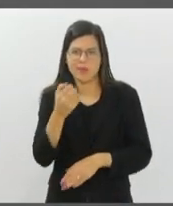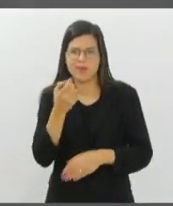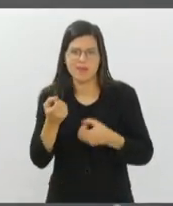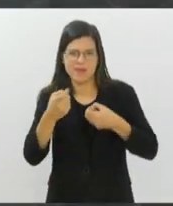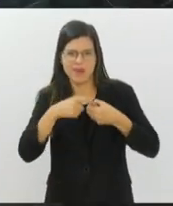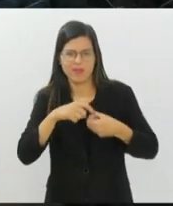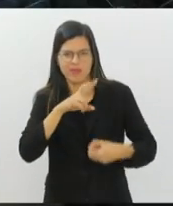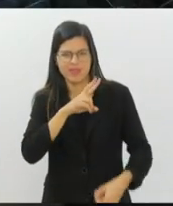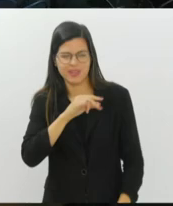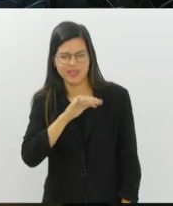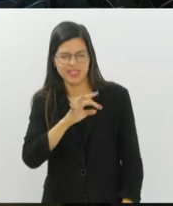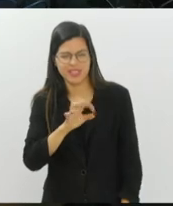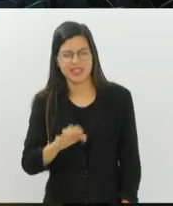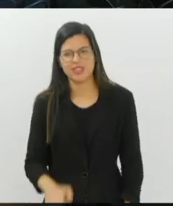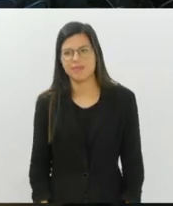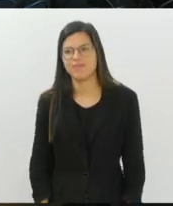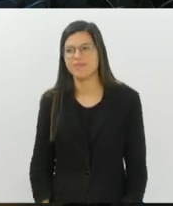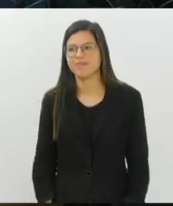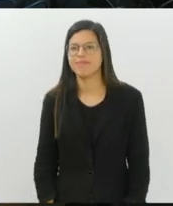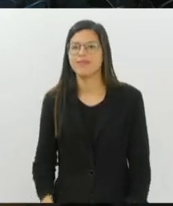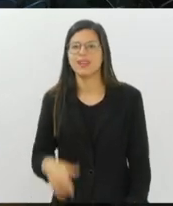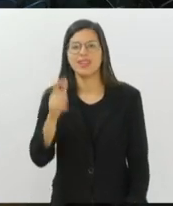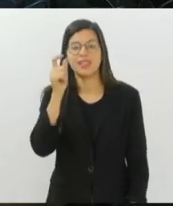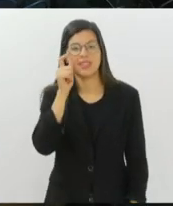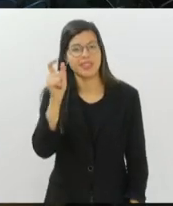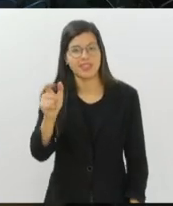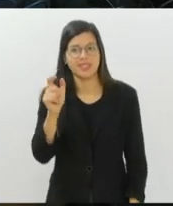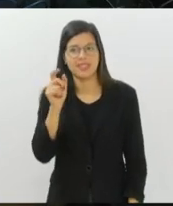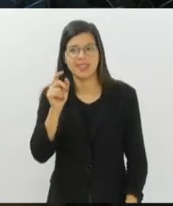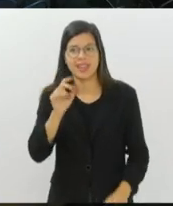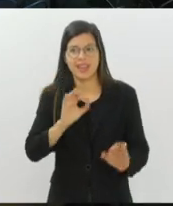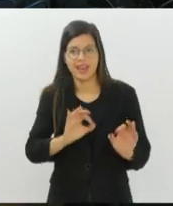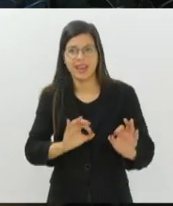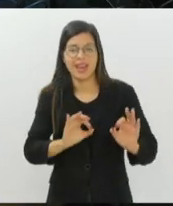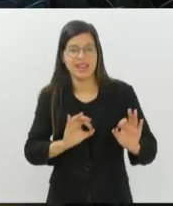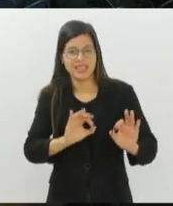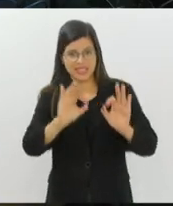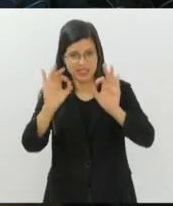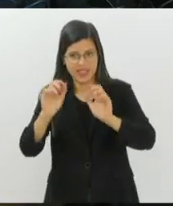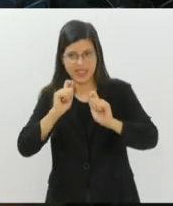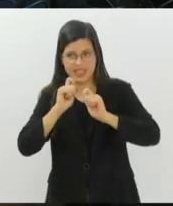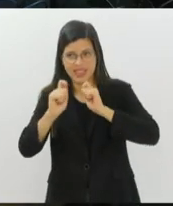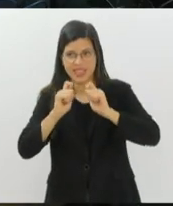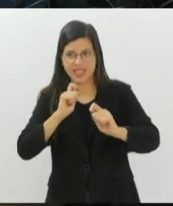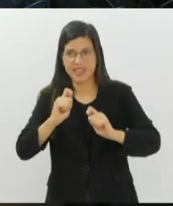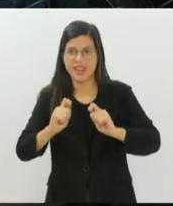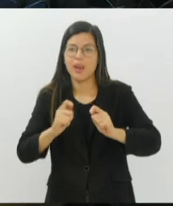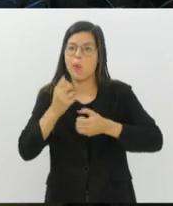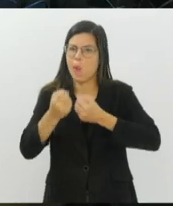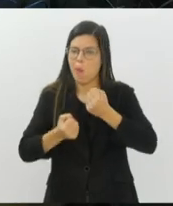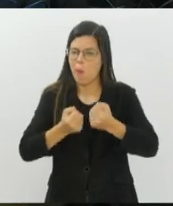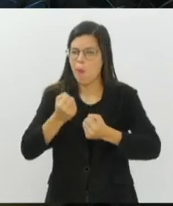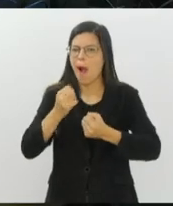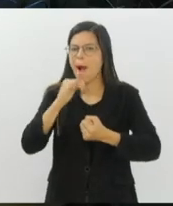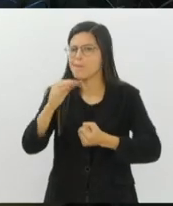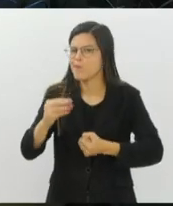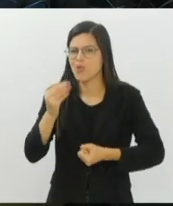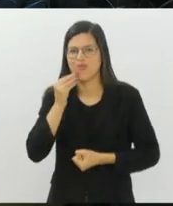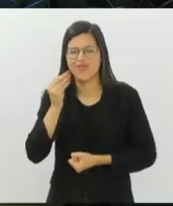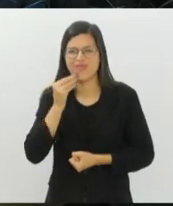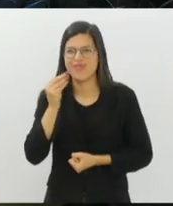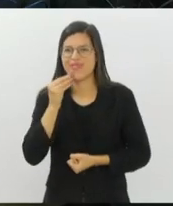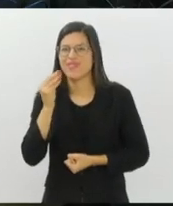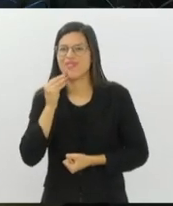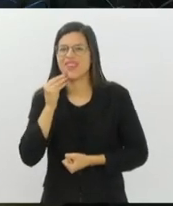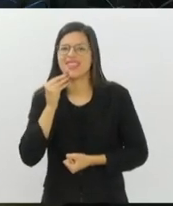no estúdio. É muito interessante e quem viu essa entrevista, quem vai ver essa entrevista, que corra logo para se aproveitar